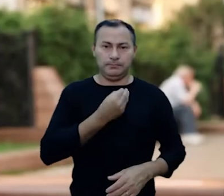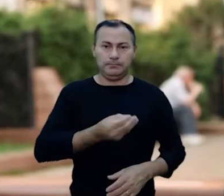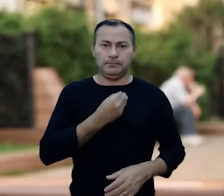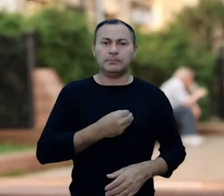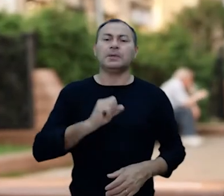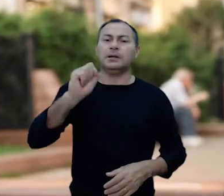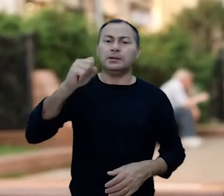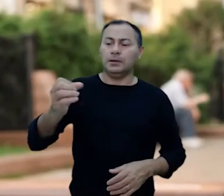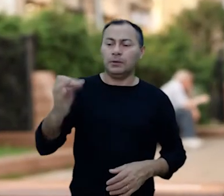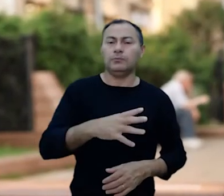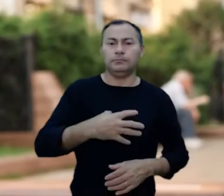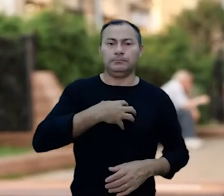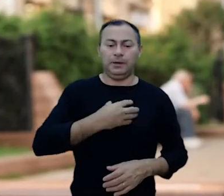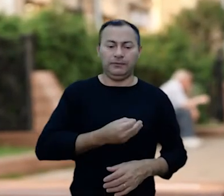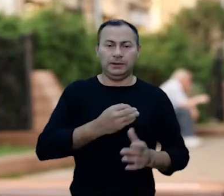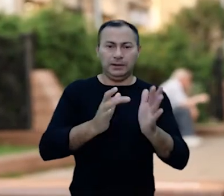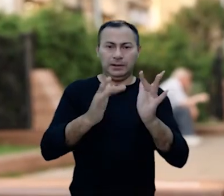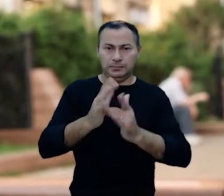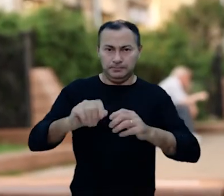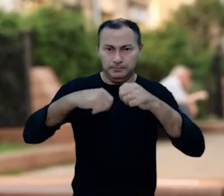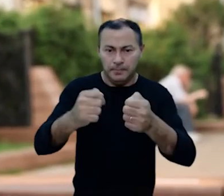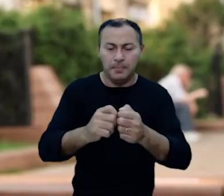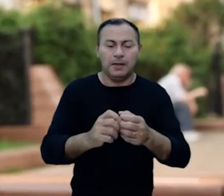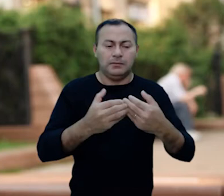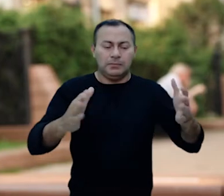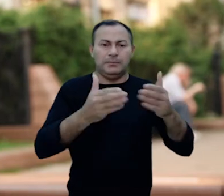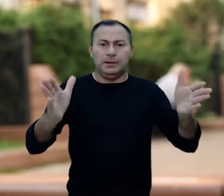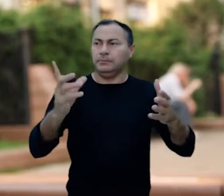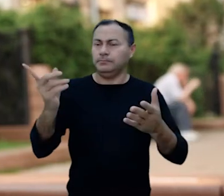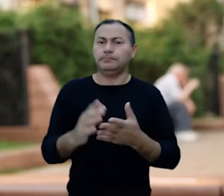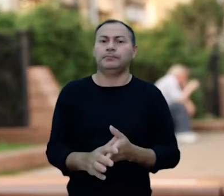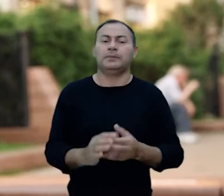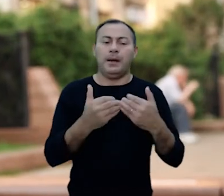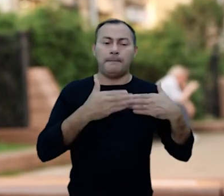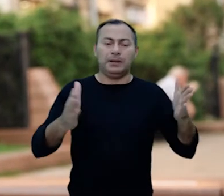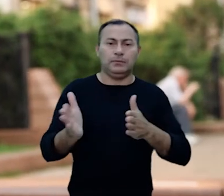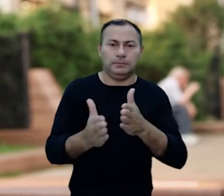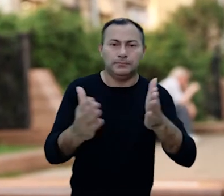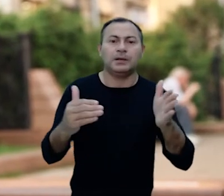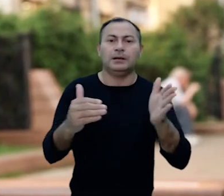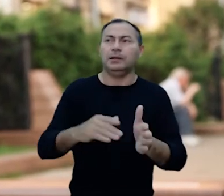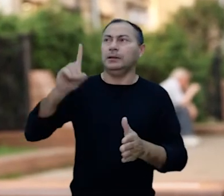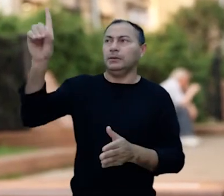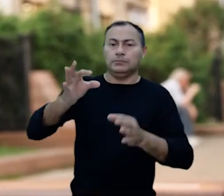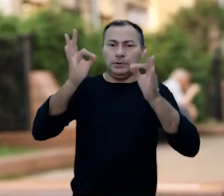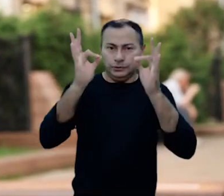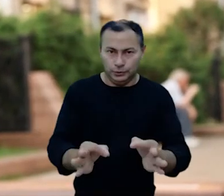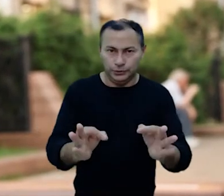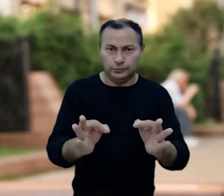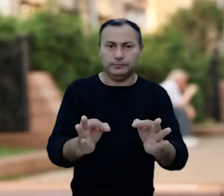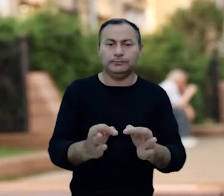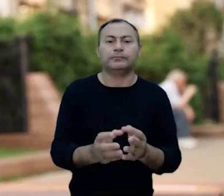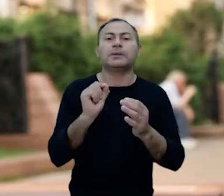modo de vida, sim, novo modo de vida que Cristo nos deu, rasgando a cortina e abrindo o caminho até Deus